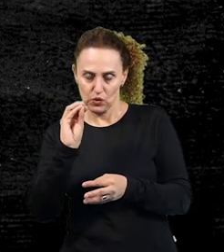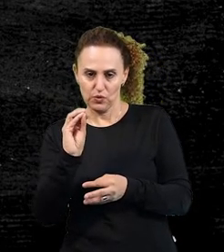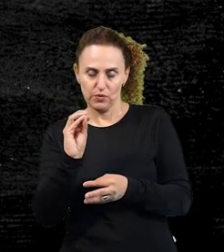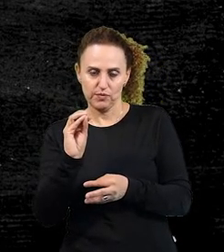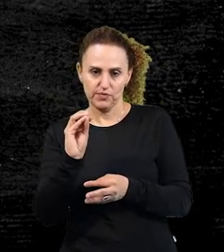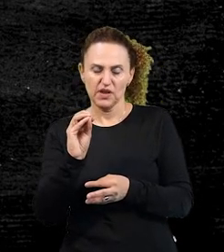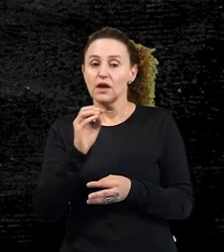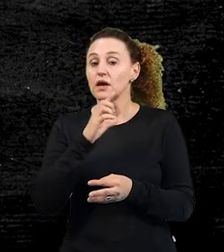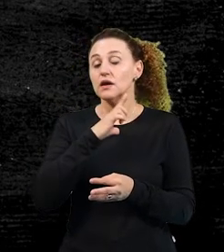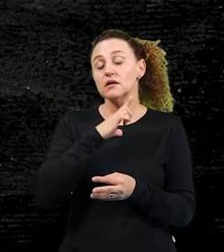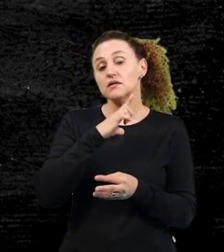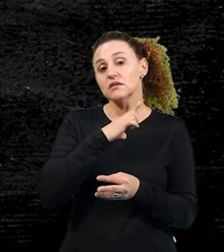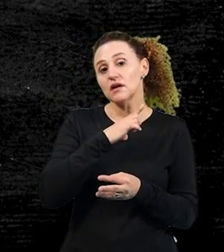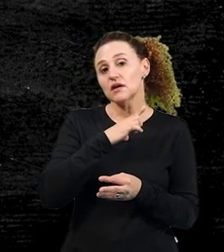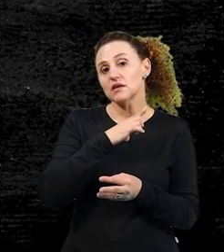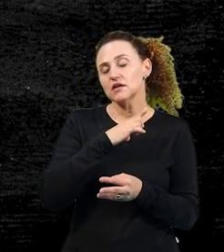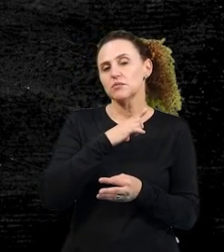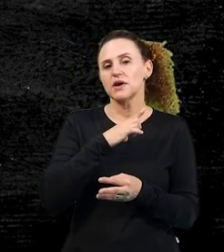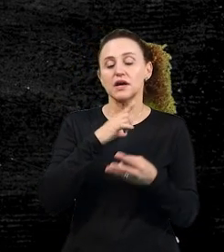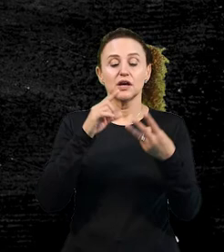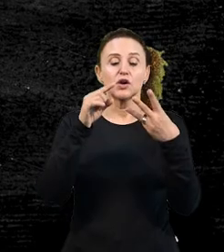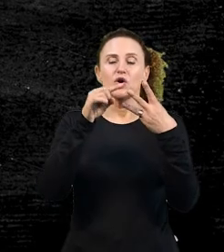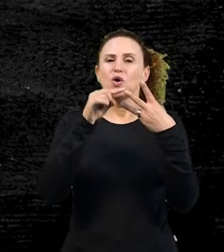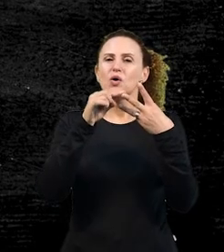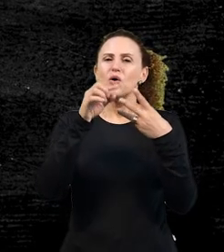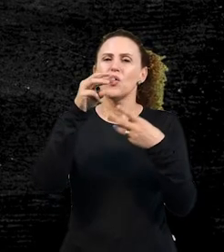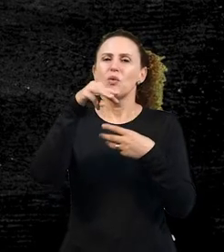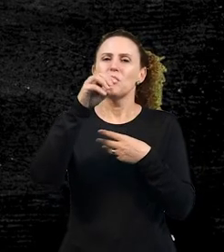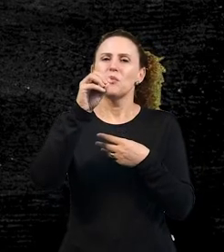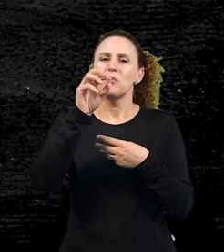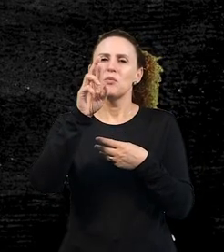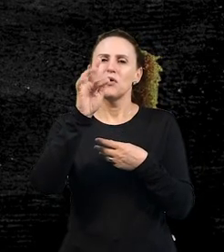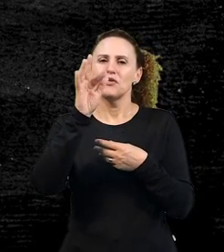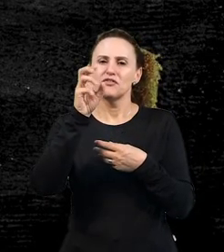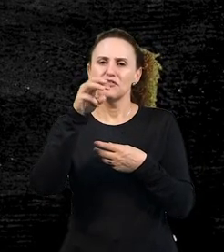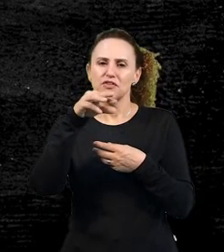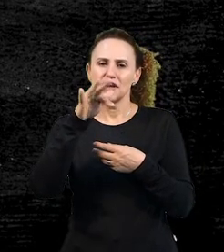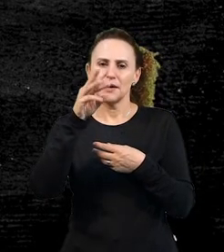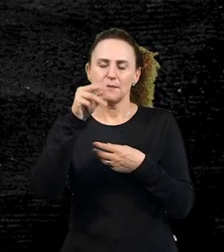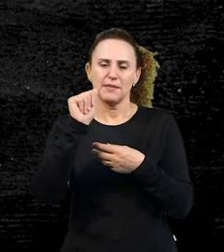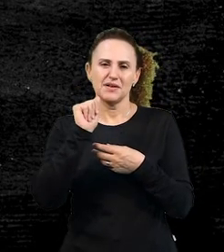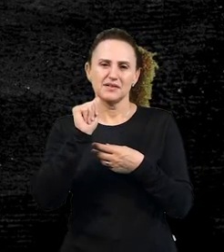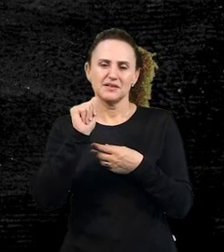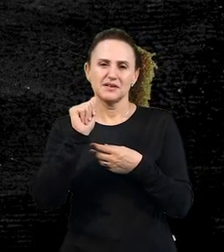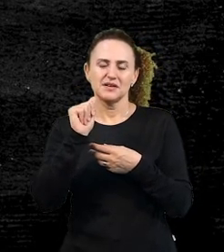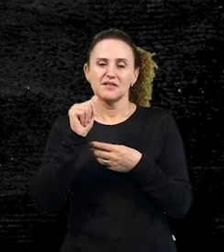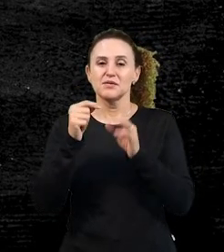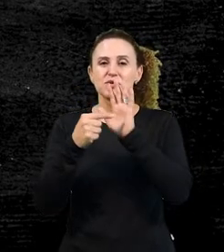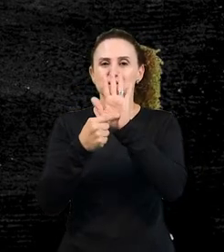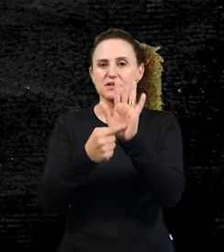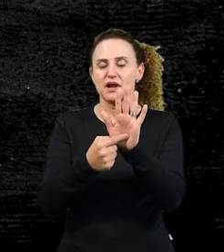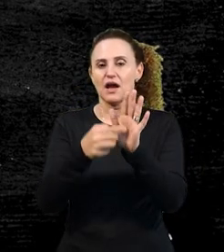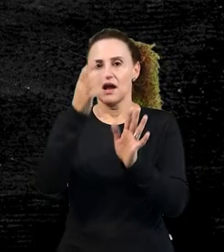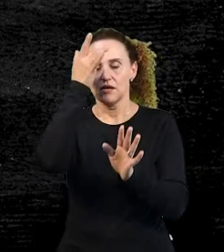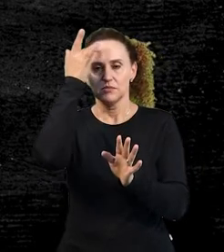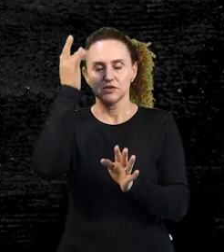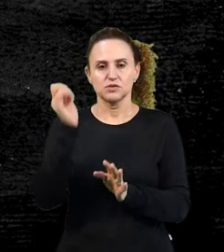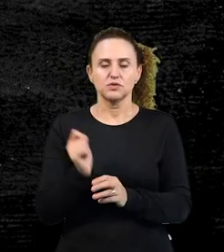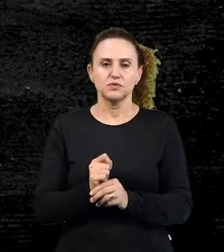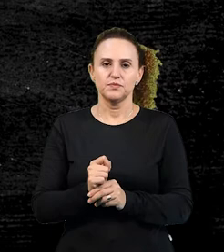nós temos um morfema que vai indicar número e pessoa, aí eu tenho o M, esse M indica que é terceira pessoa do